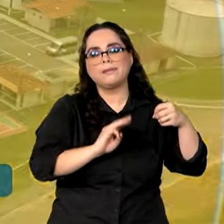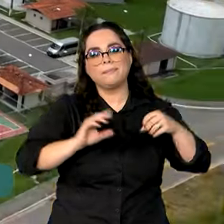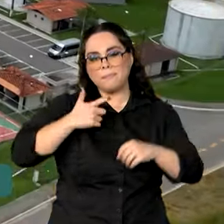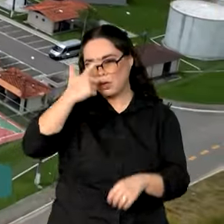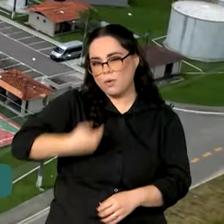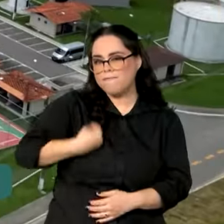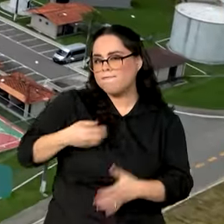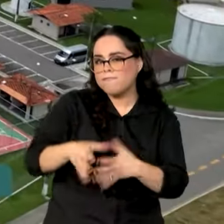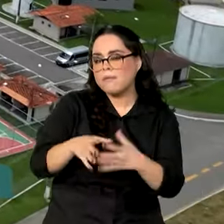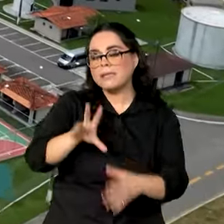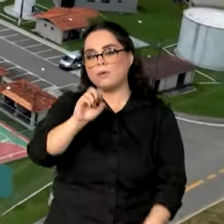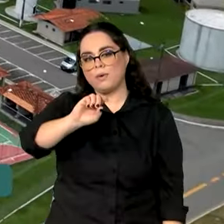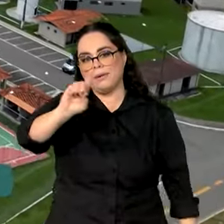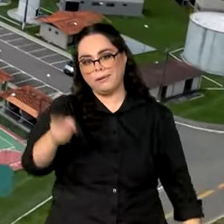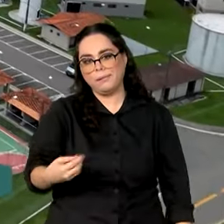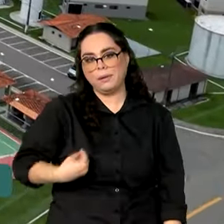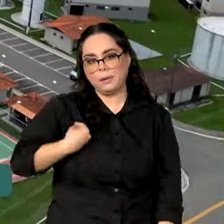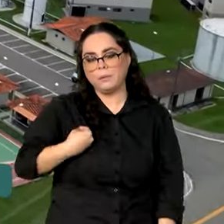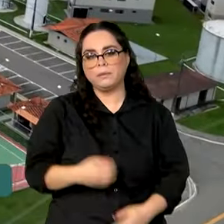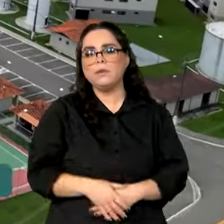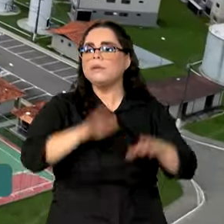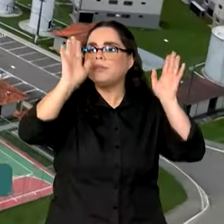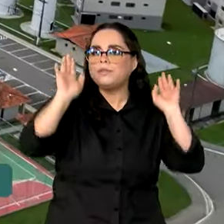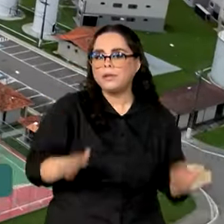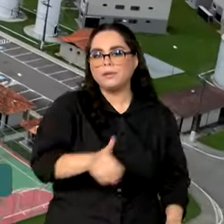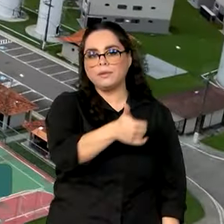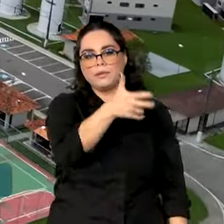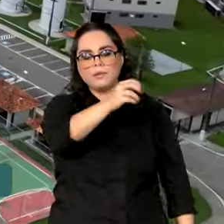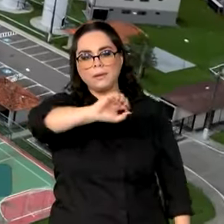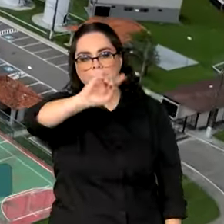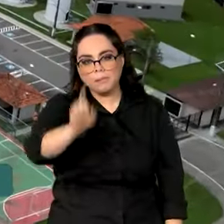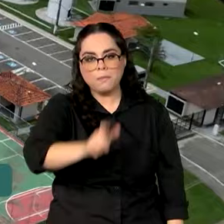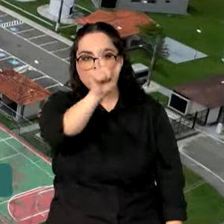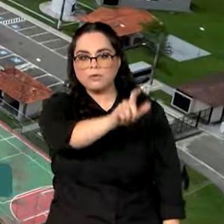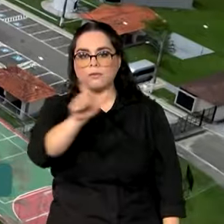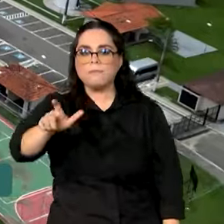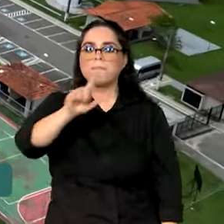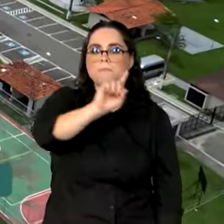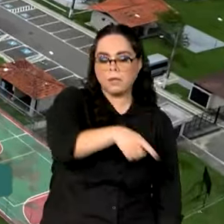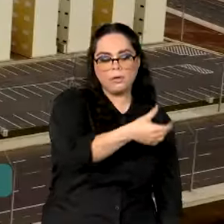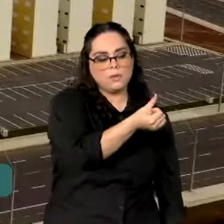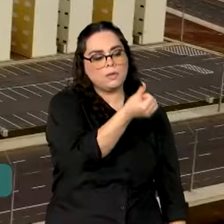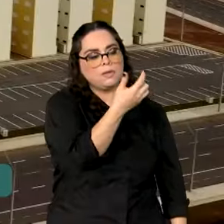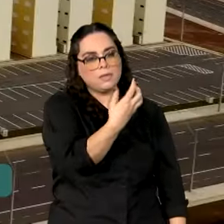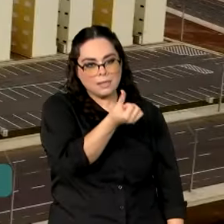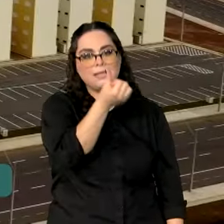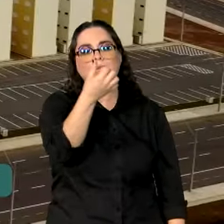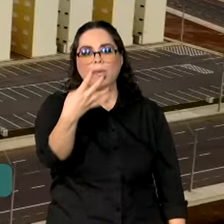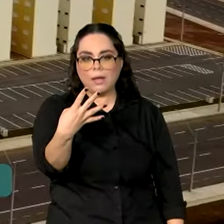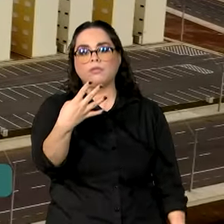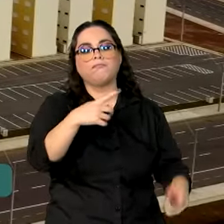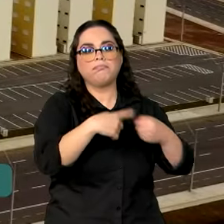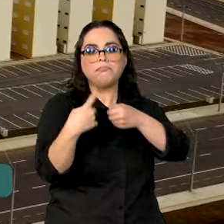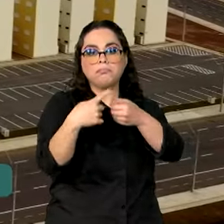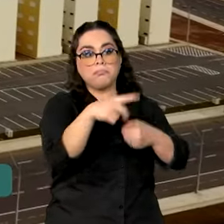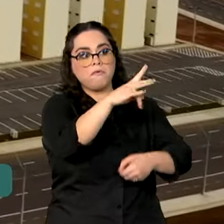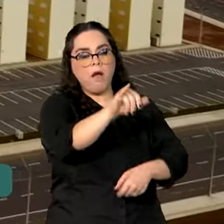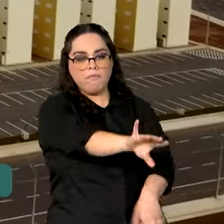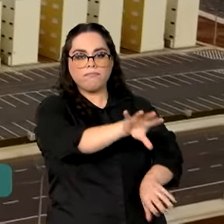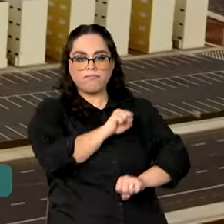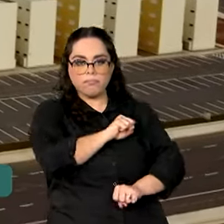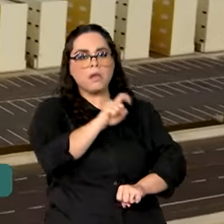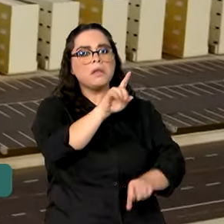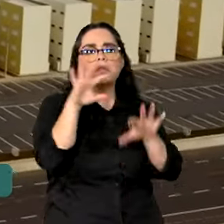Cerca de 150 mil pessoas em 1.164 cidades serão beneficiadas. As